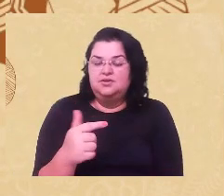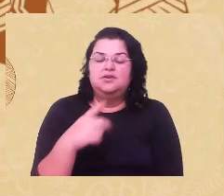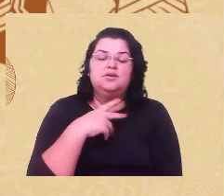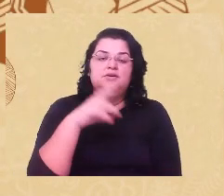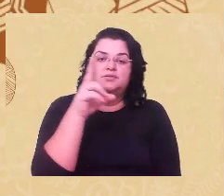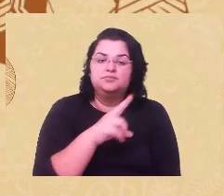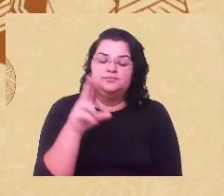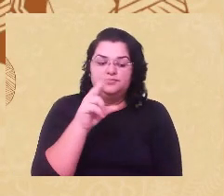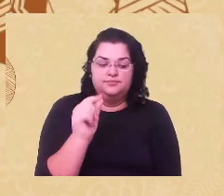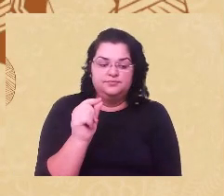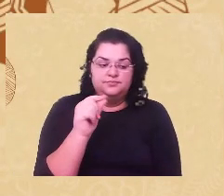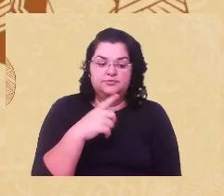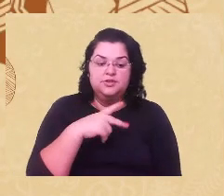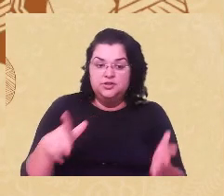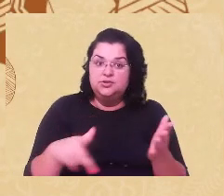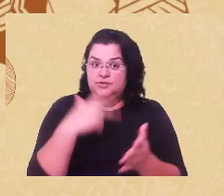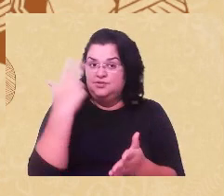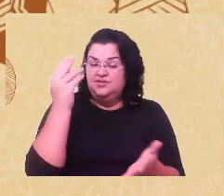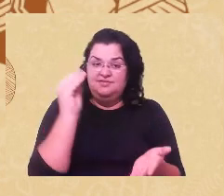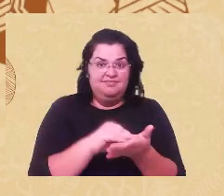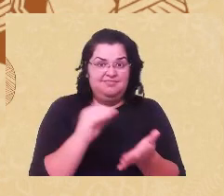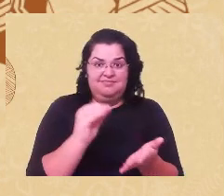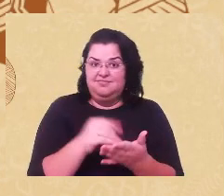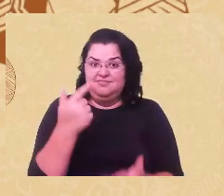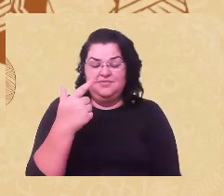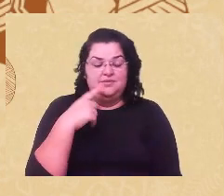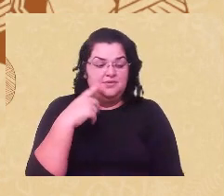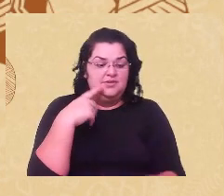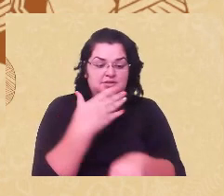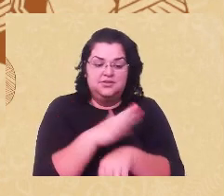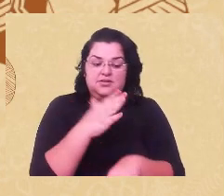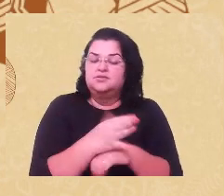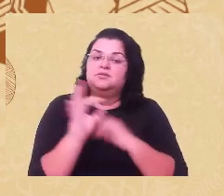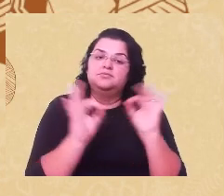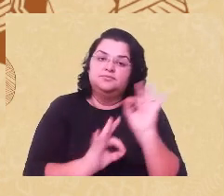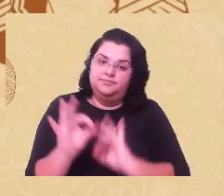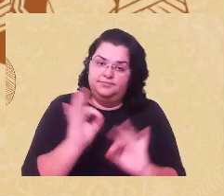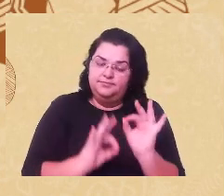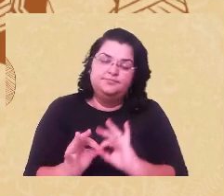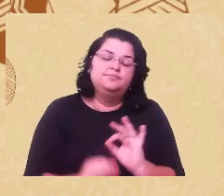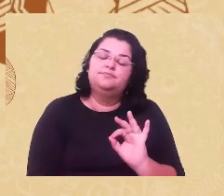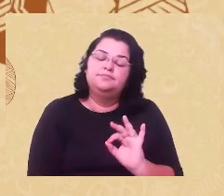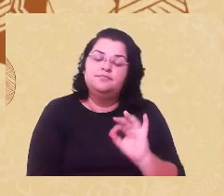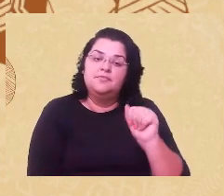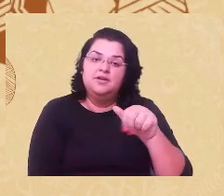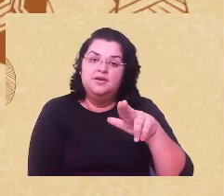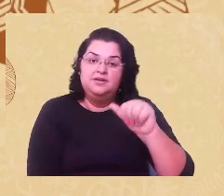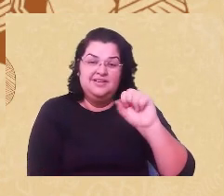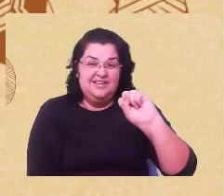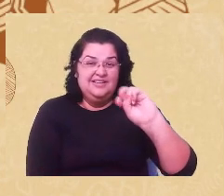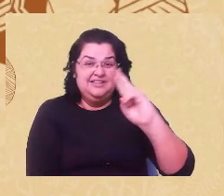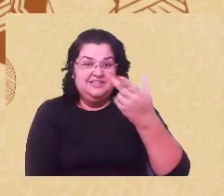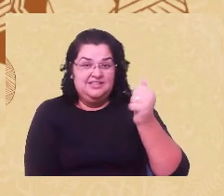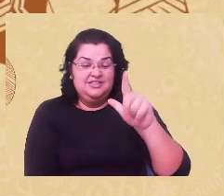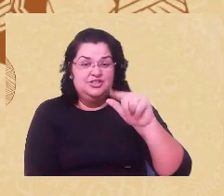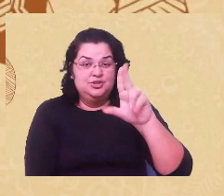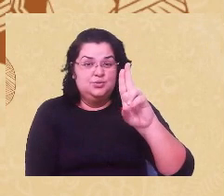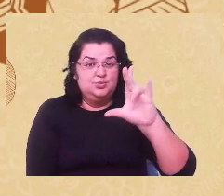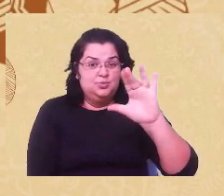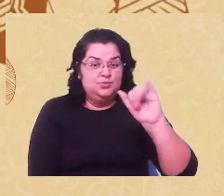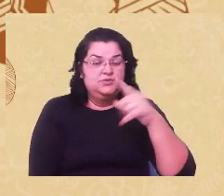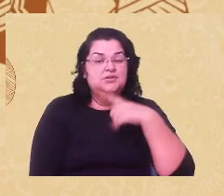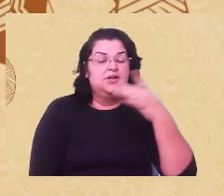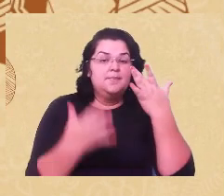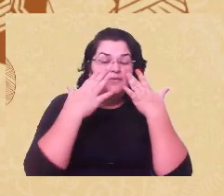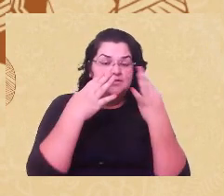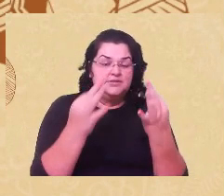cirurgias desnecessárias para testar procedimento. A Nasha, Lucy, Betsy, as três representadas, né? Nesse